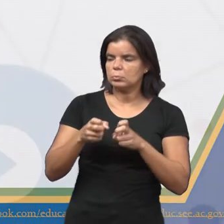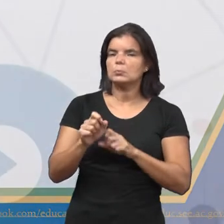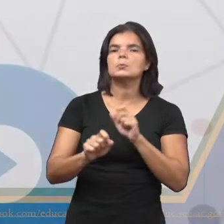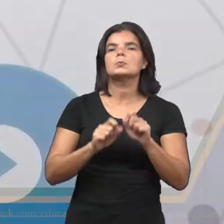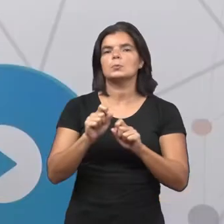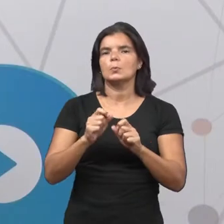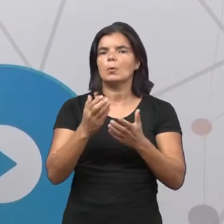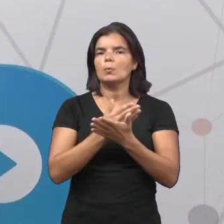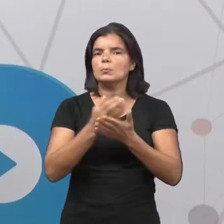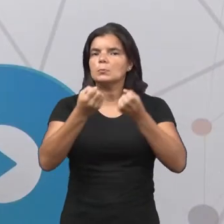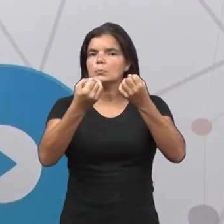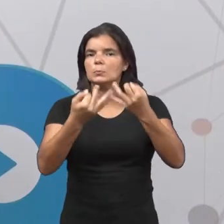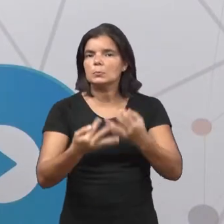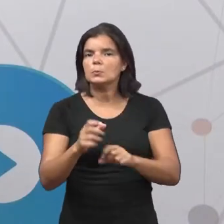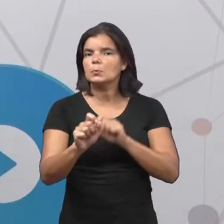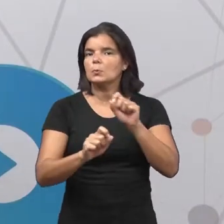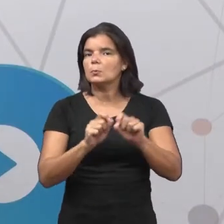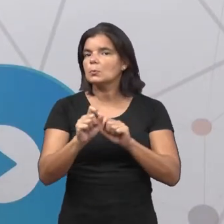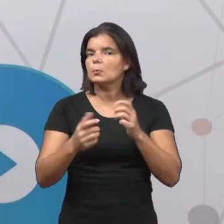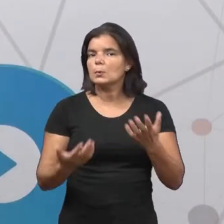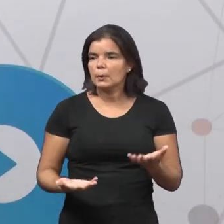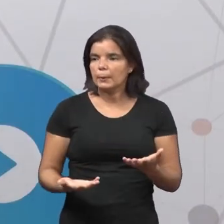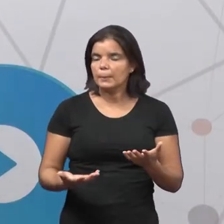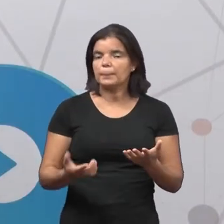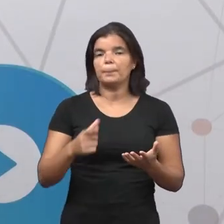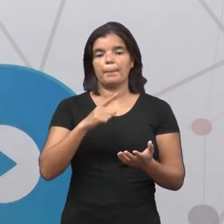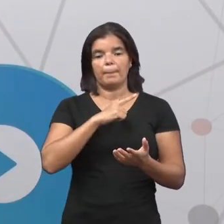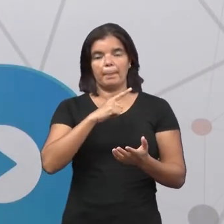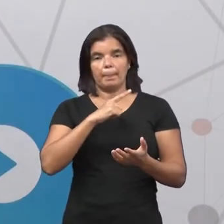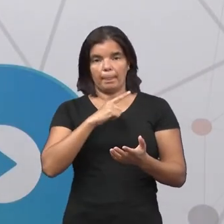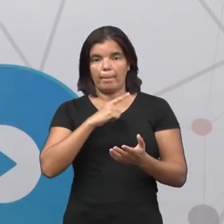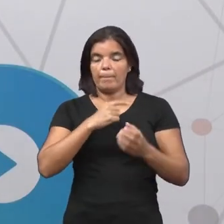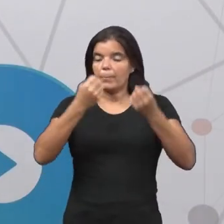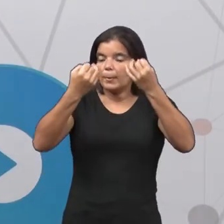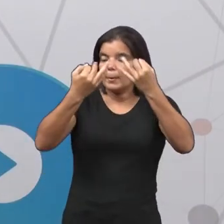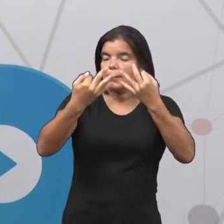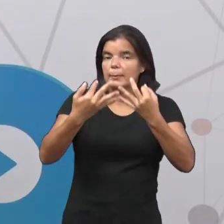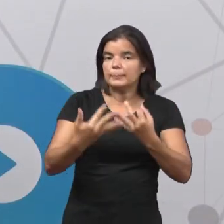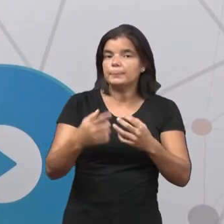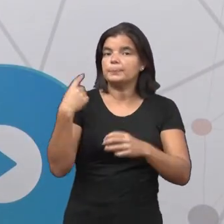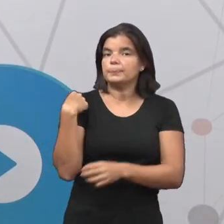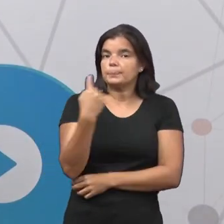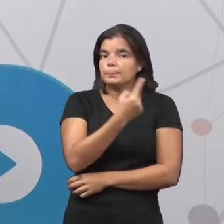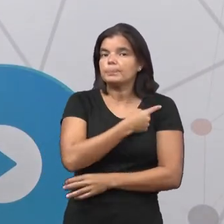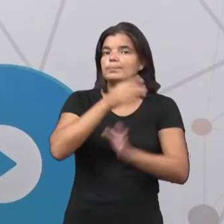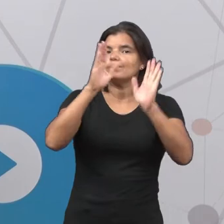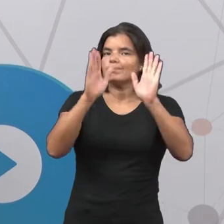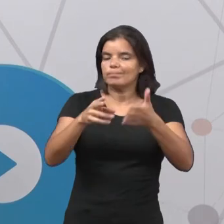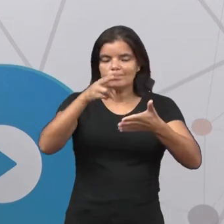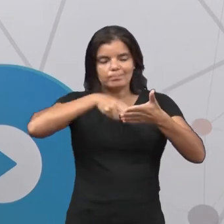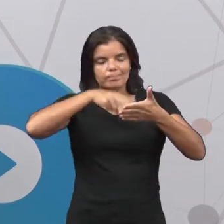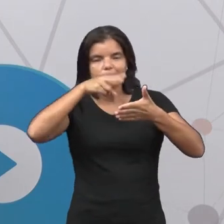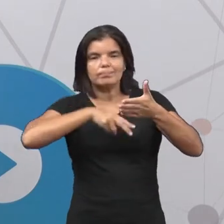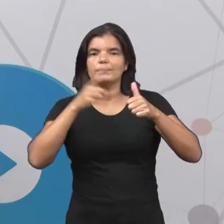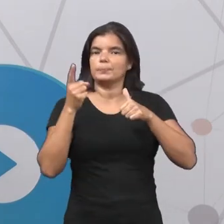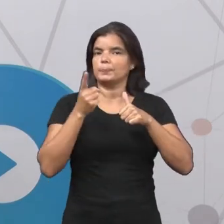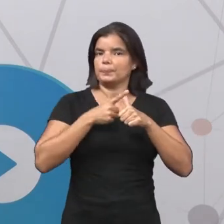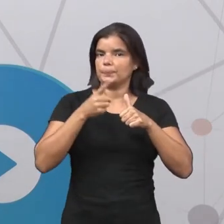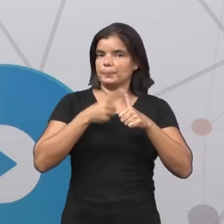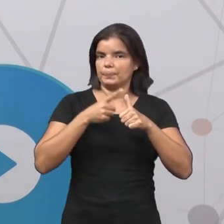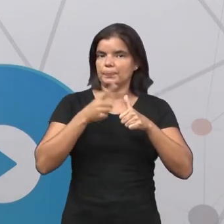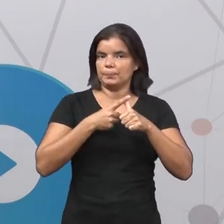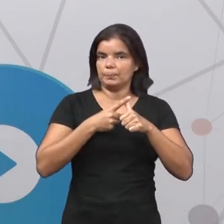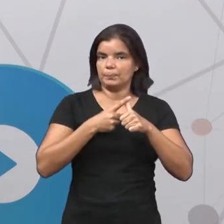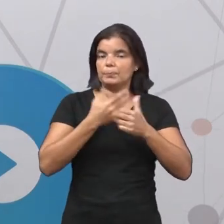fazer algumas considerações a respeito desse conceito que nós acabamos de ler. Primeira coisa,